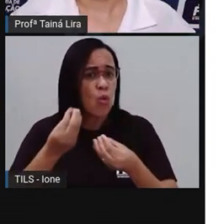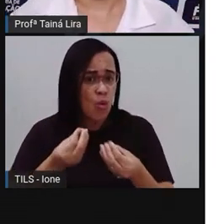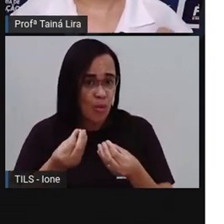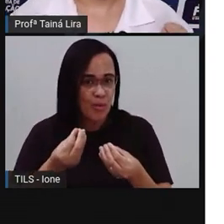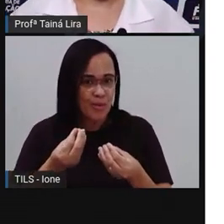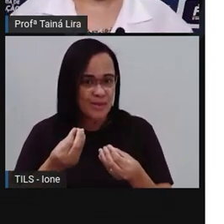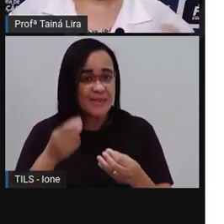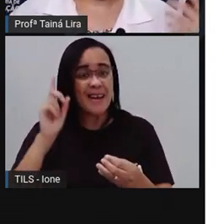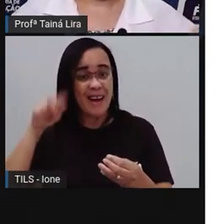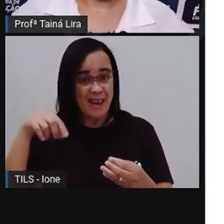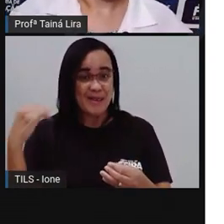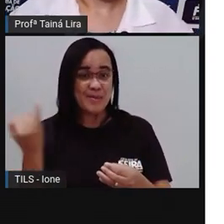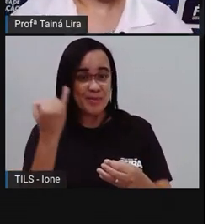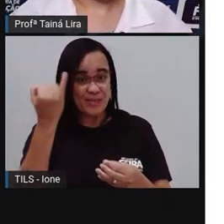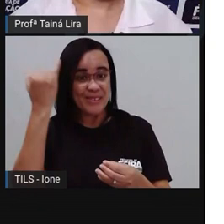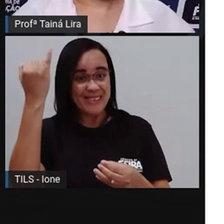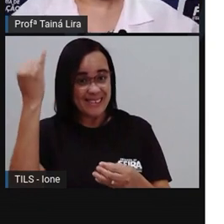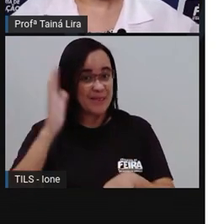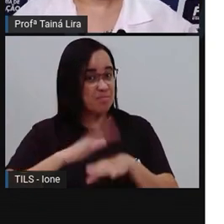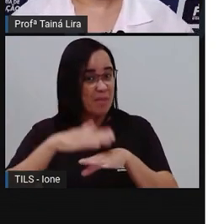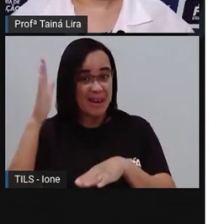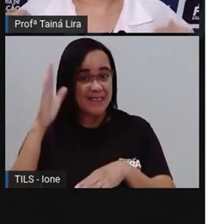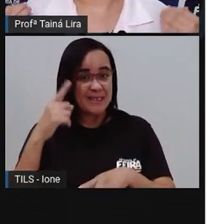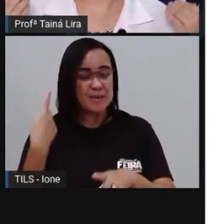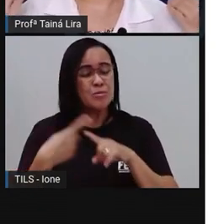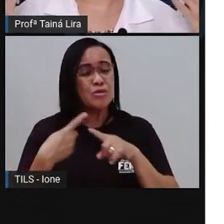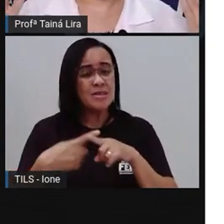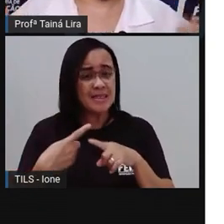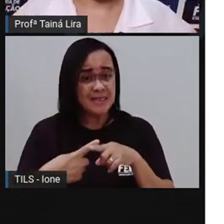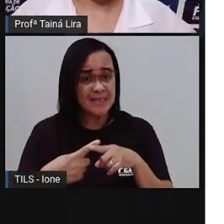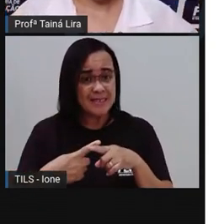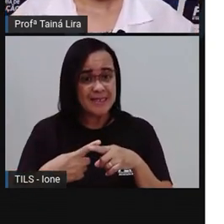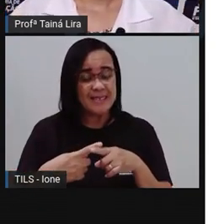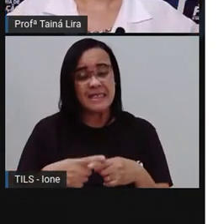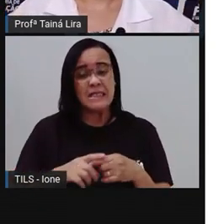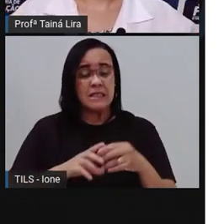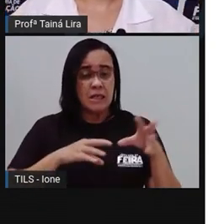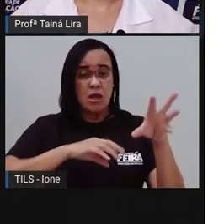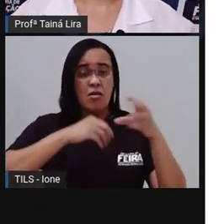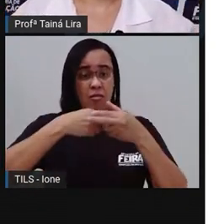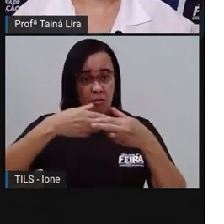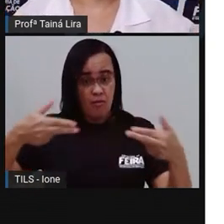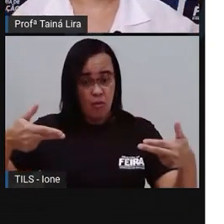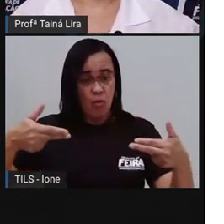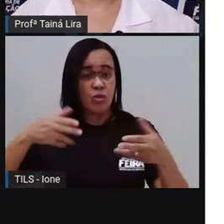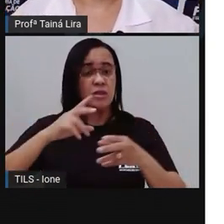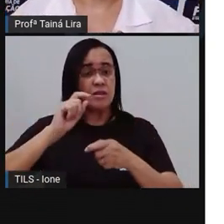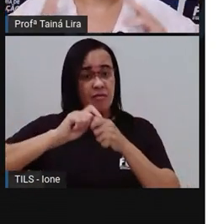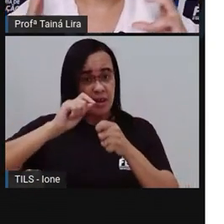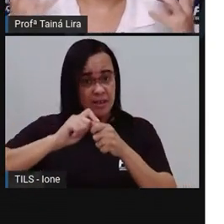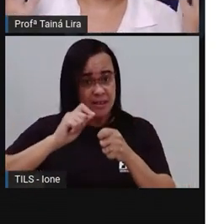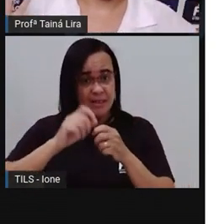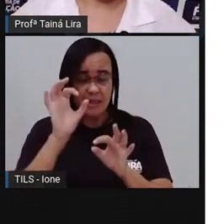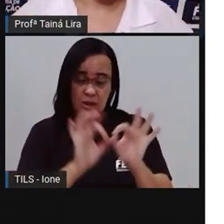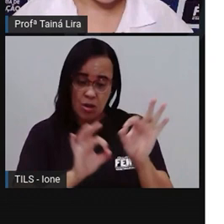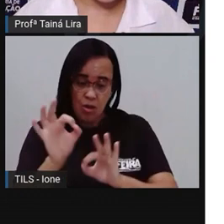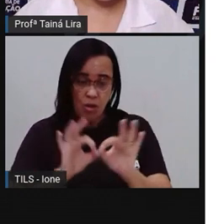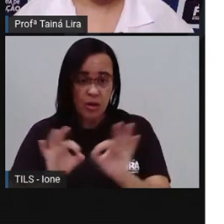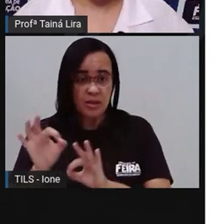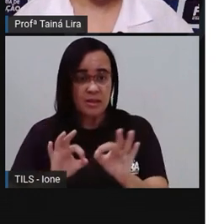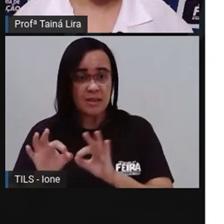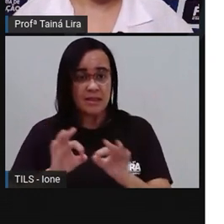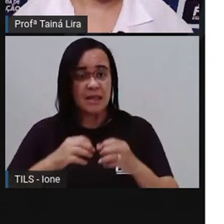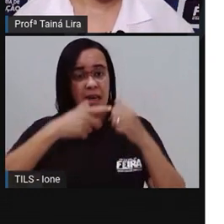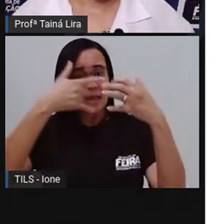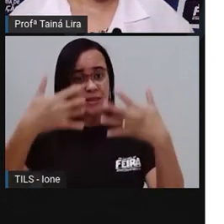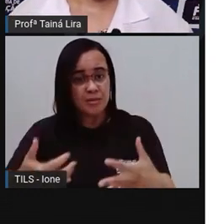Pró? Essa parte é tão importante porque é no modo de preparo que vai estar ali dizendo como é que nós vamos utilizar esses